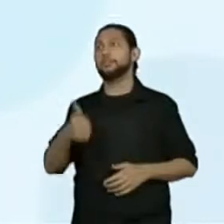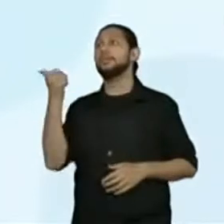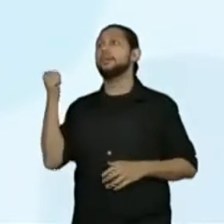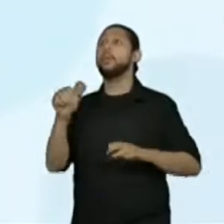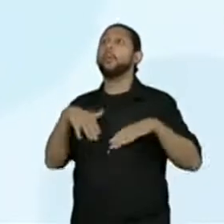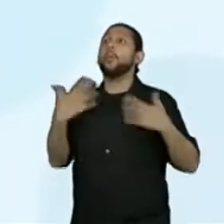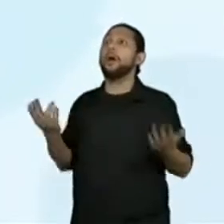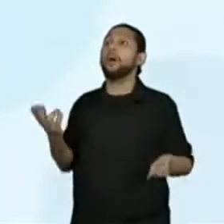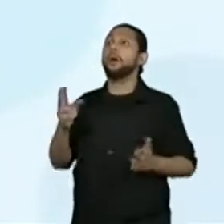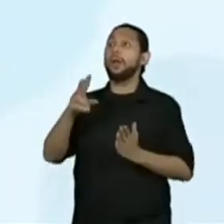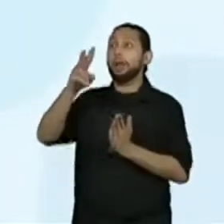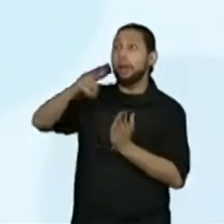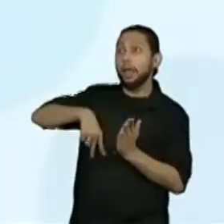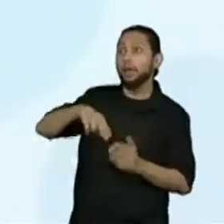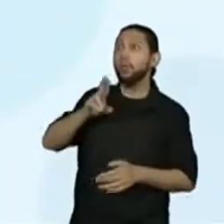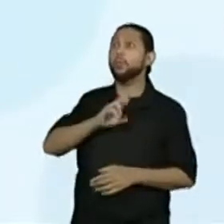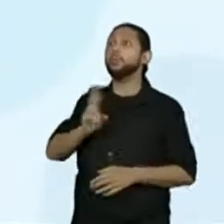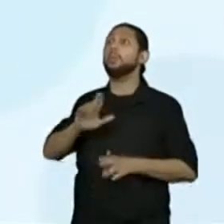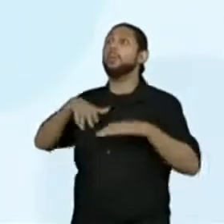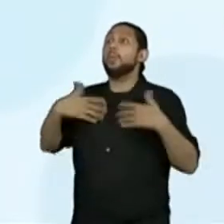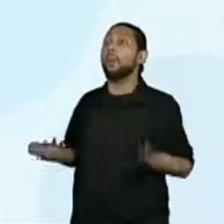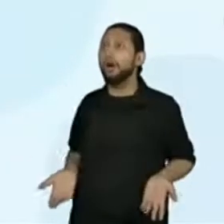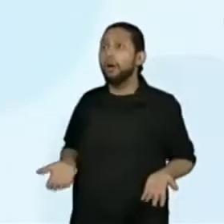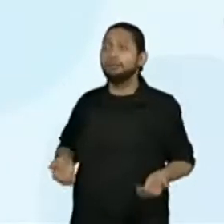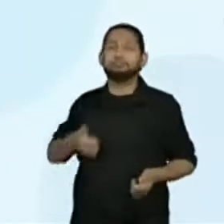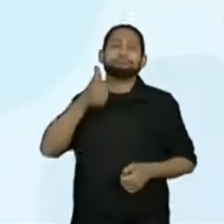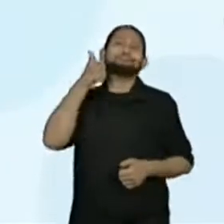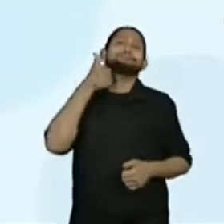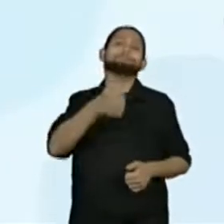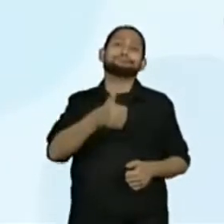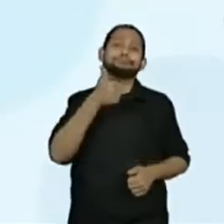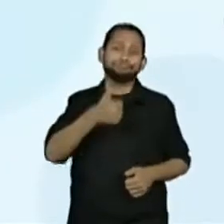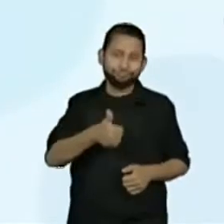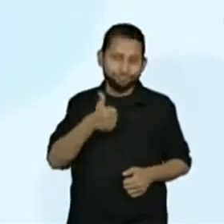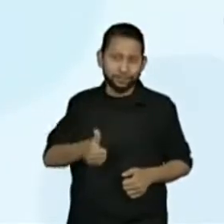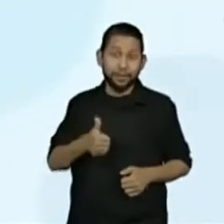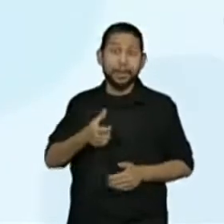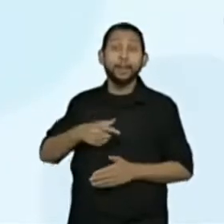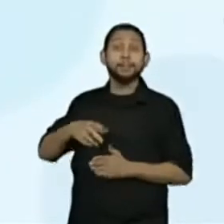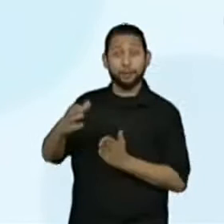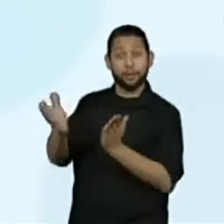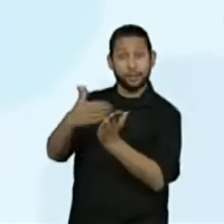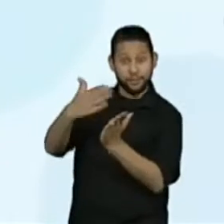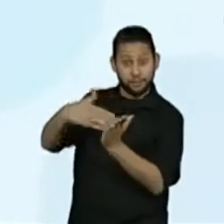direito. Perfeito. Não citou.